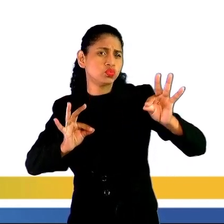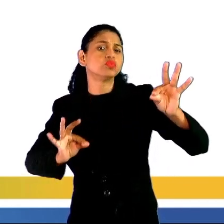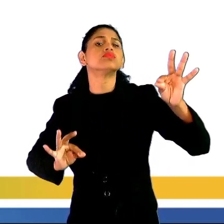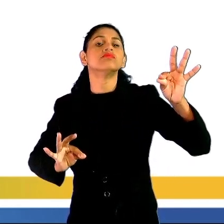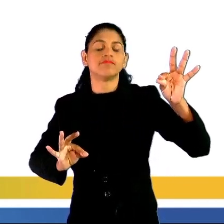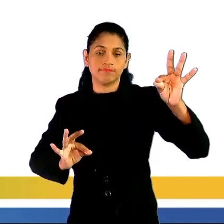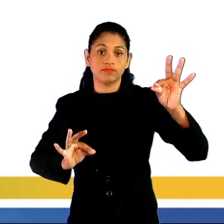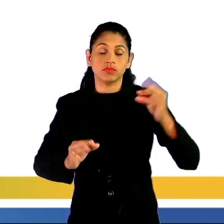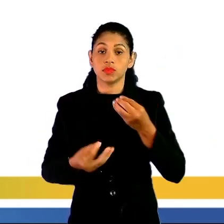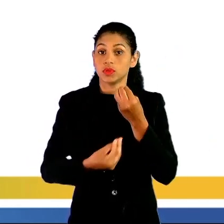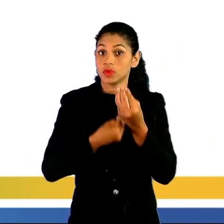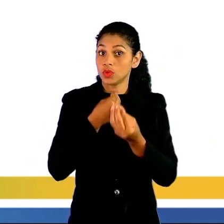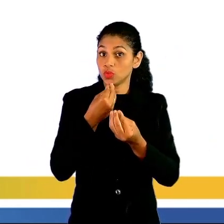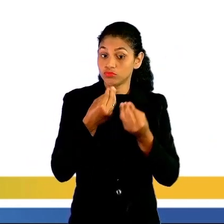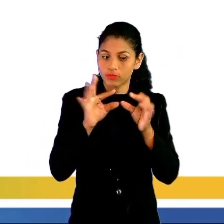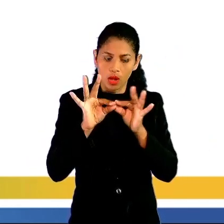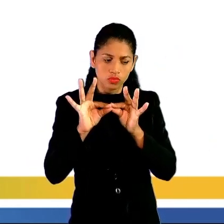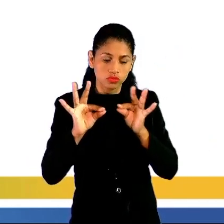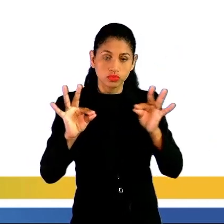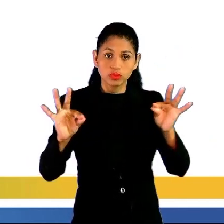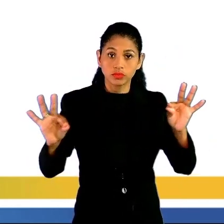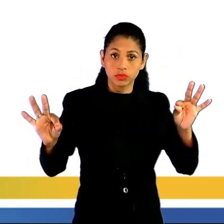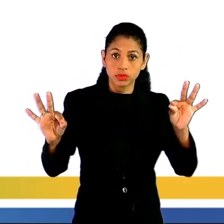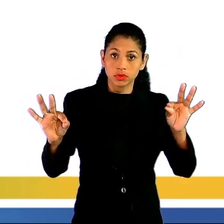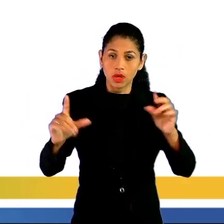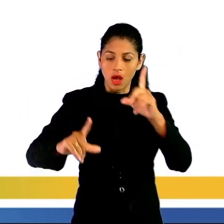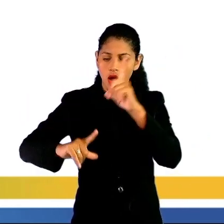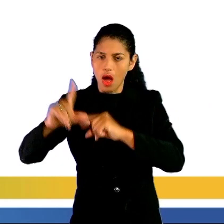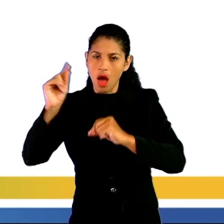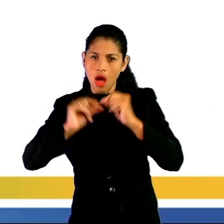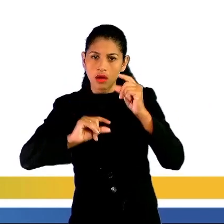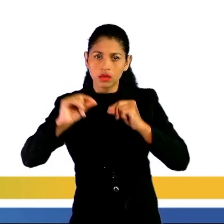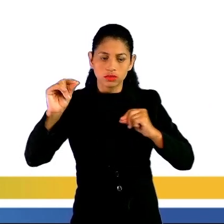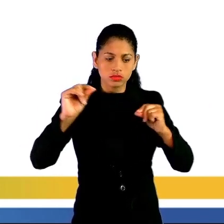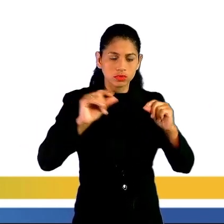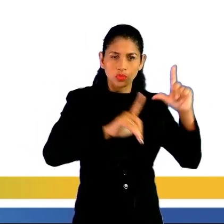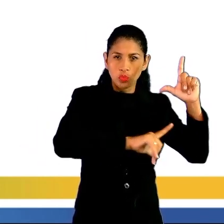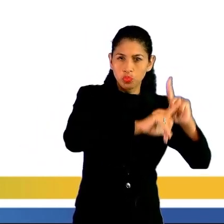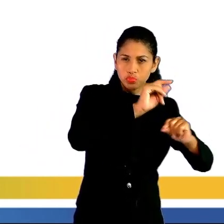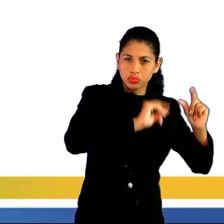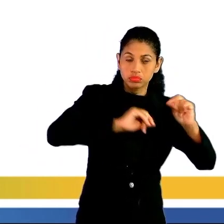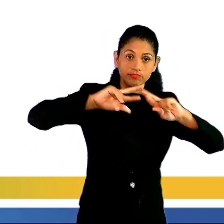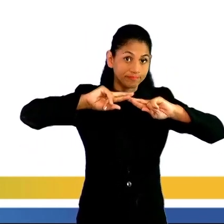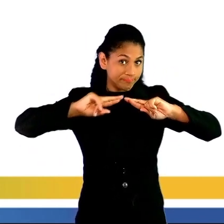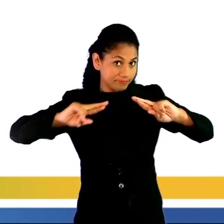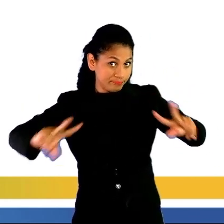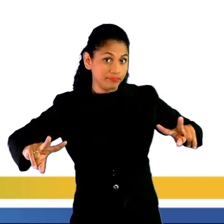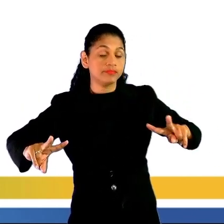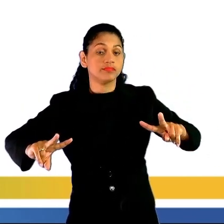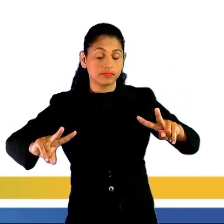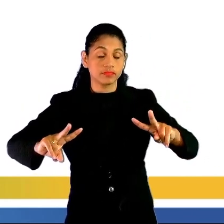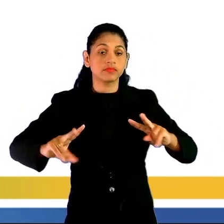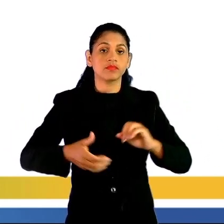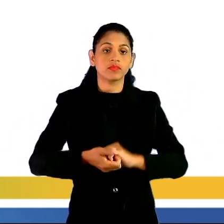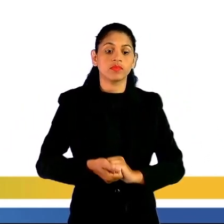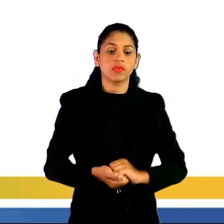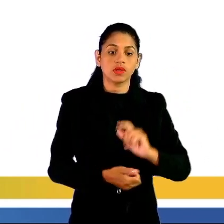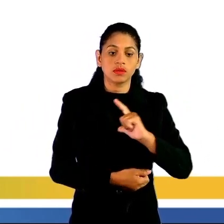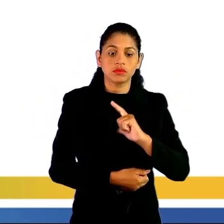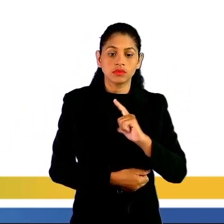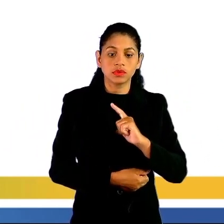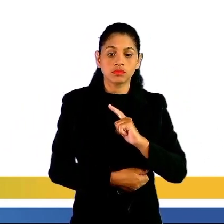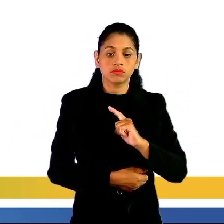distância entre as estrelas de uma mesma galáxia ou entre galáxias distintas. Ela corresponde à distância